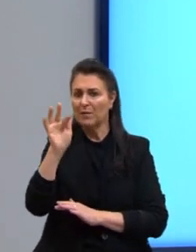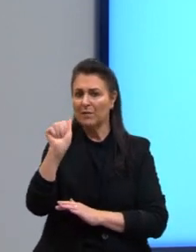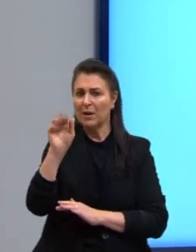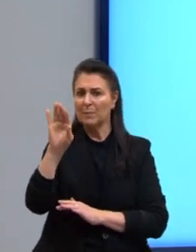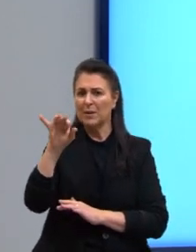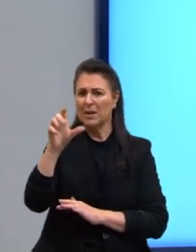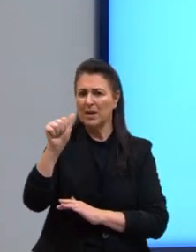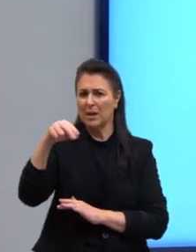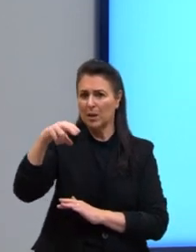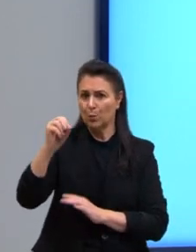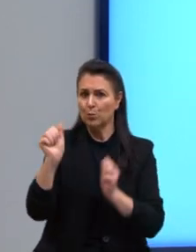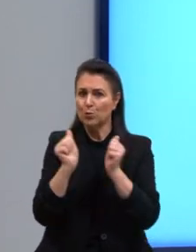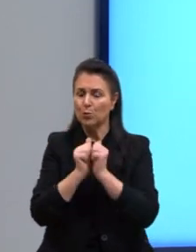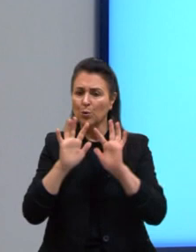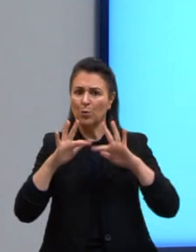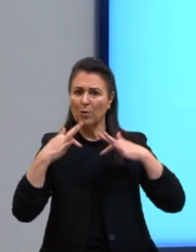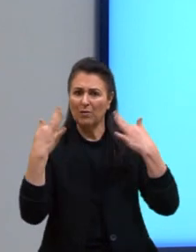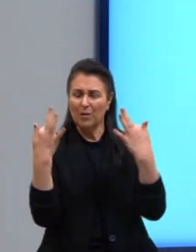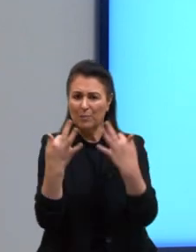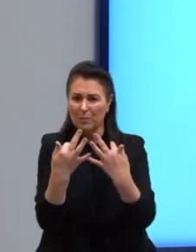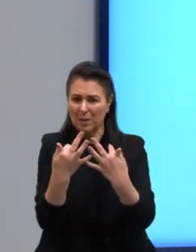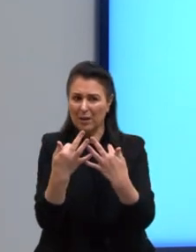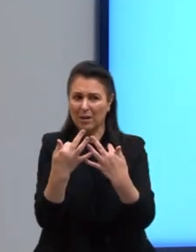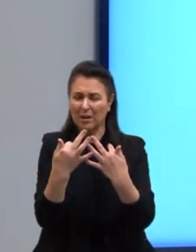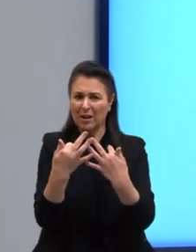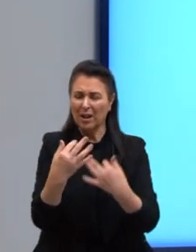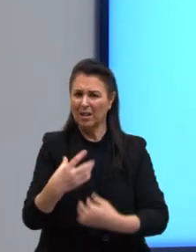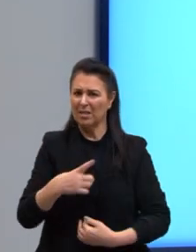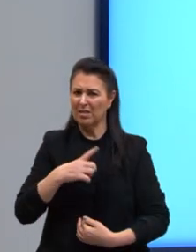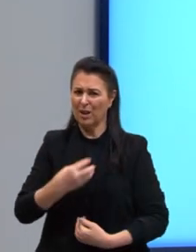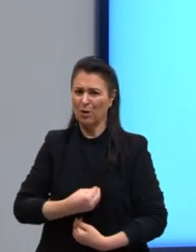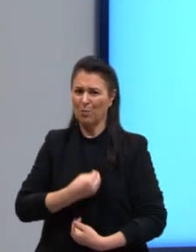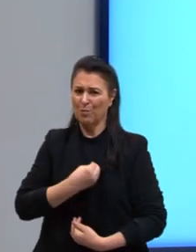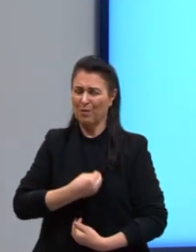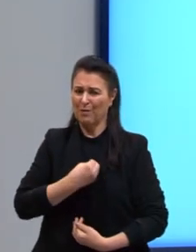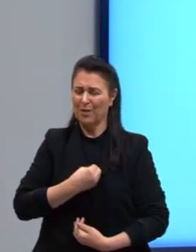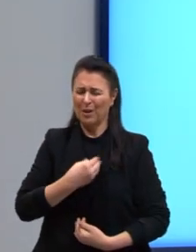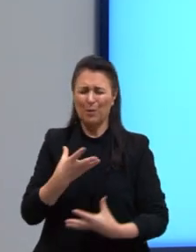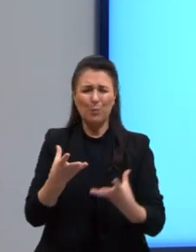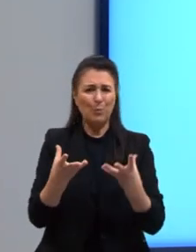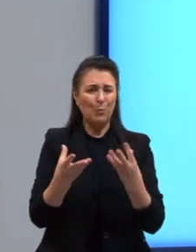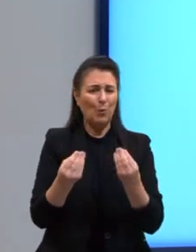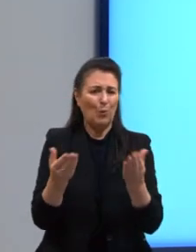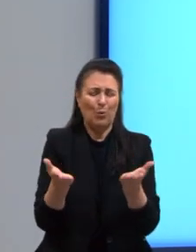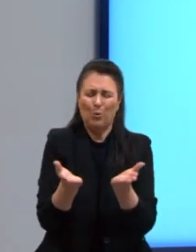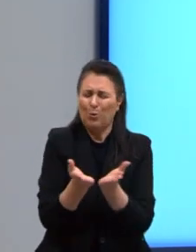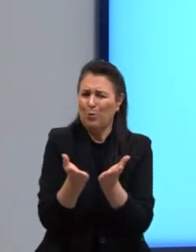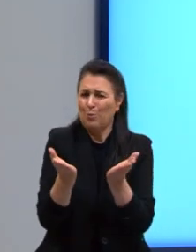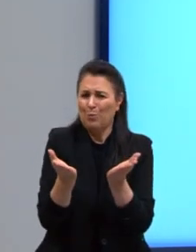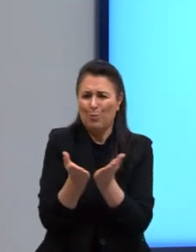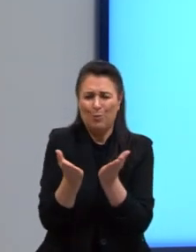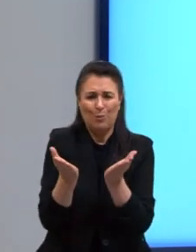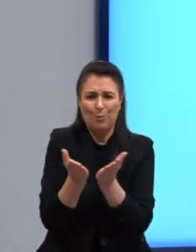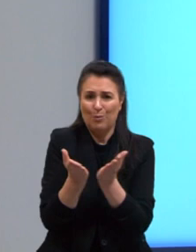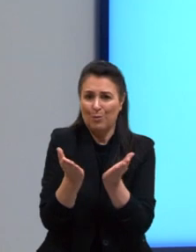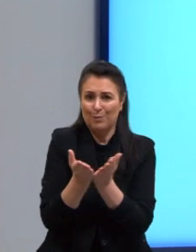situação degradante marcada pela miséria. Aí, eu já destaquei ali, nesse primeiro período,